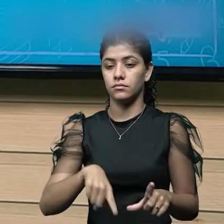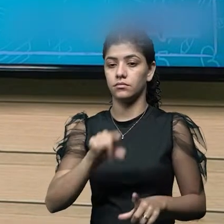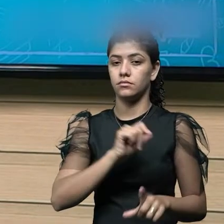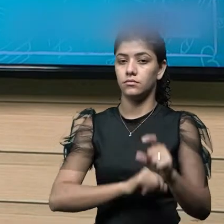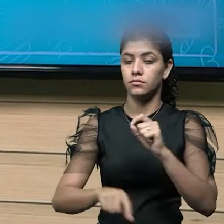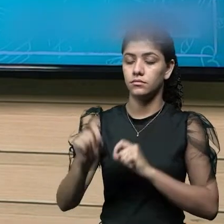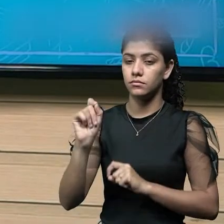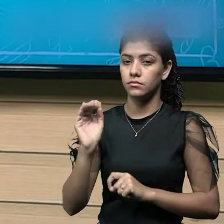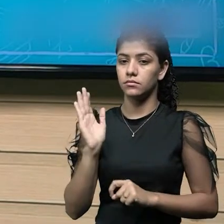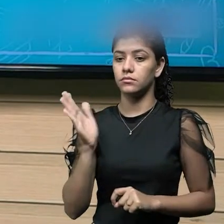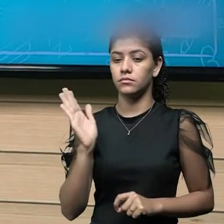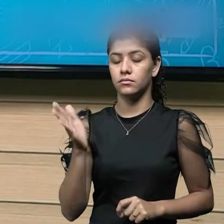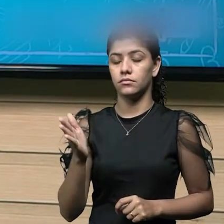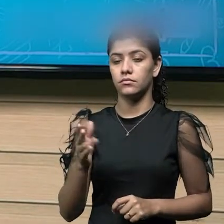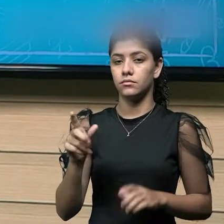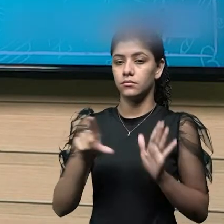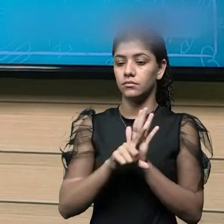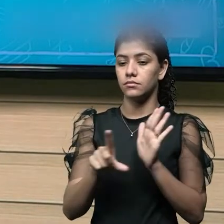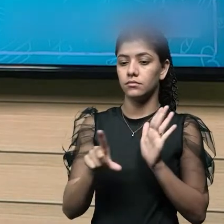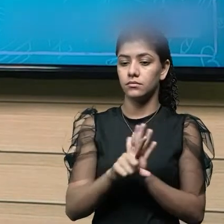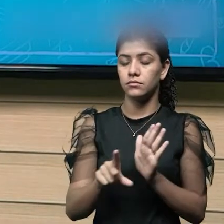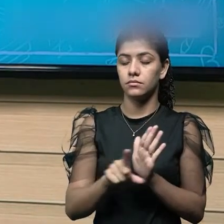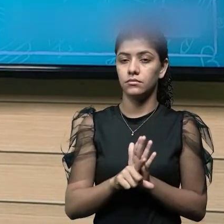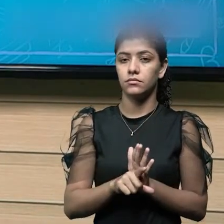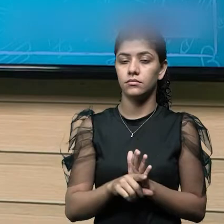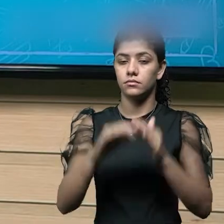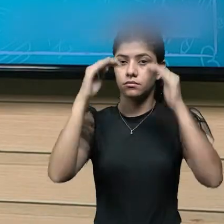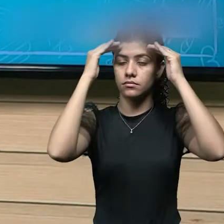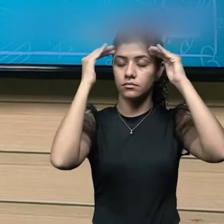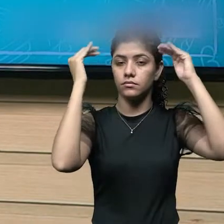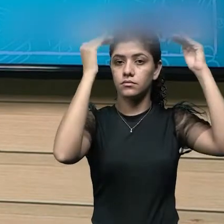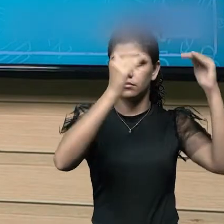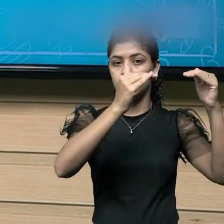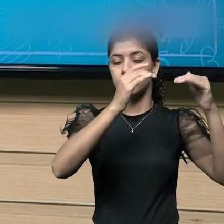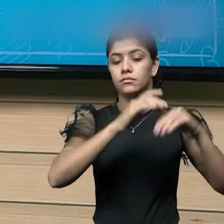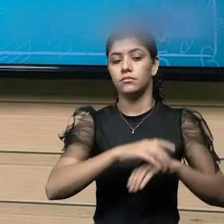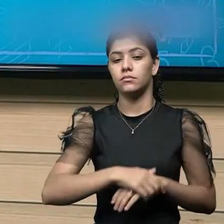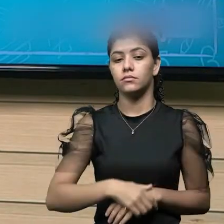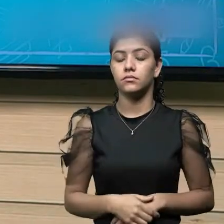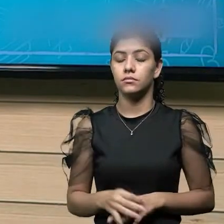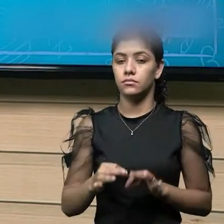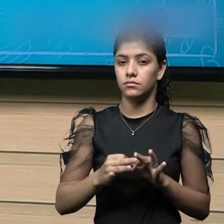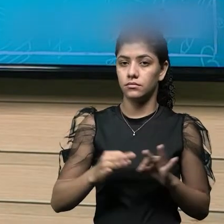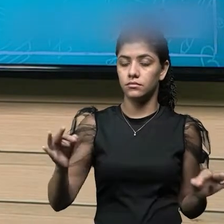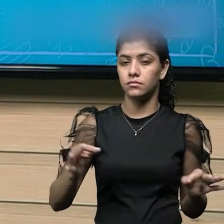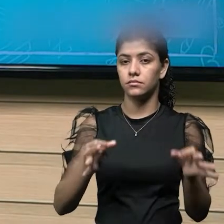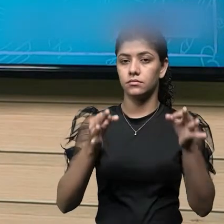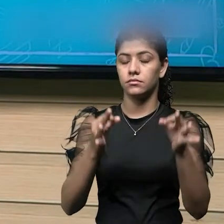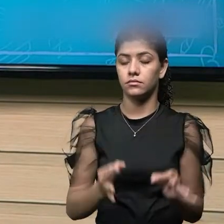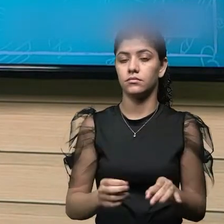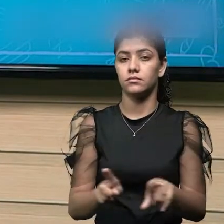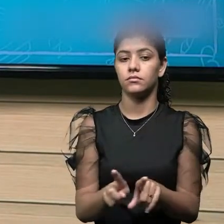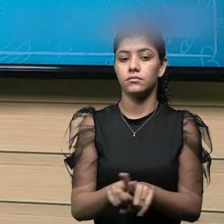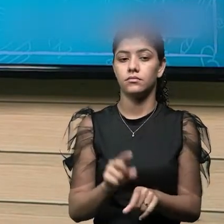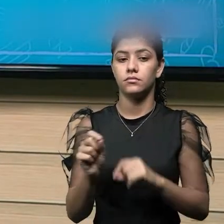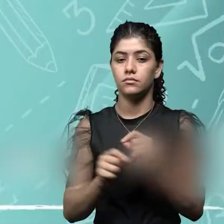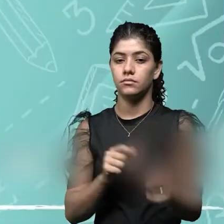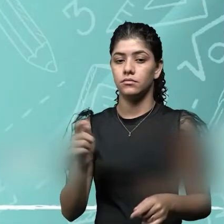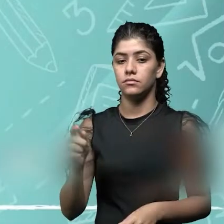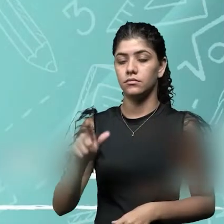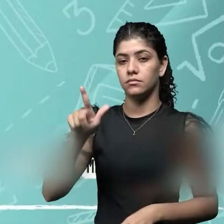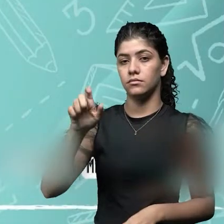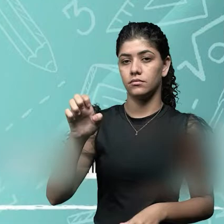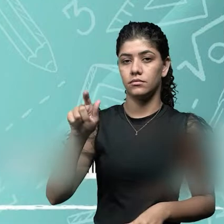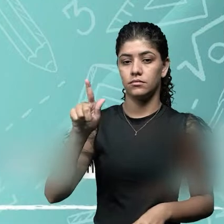determinado pela legislação para que seja cumprido a medida da forma correta e também da forma legal.